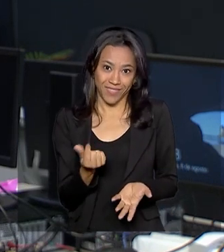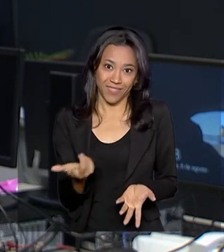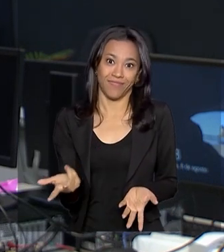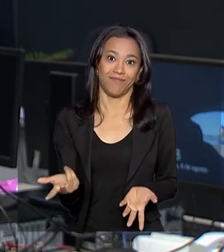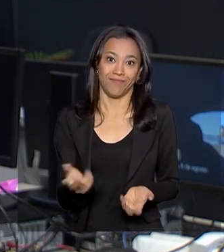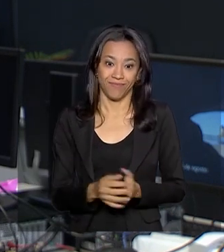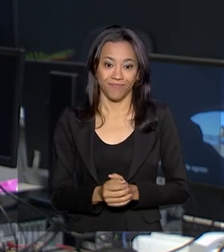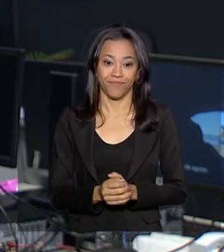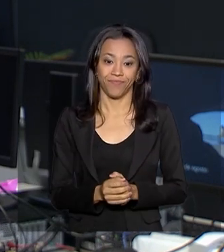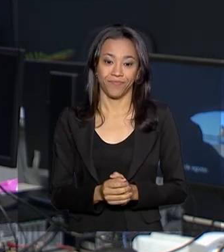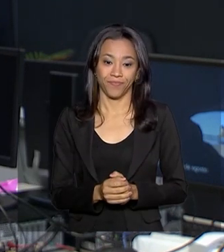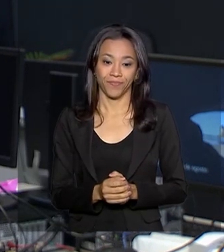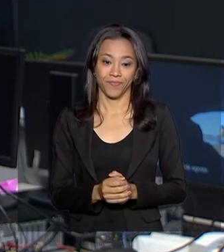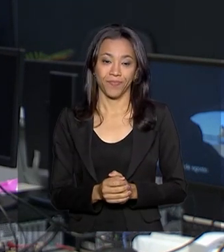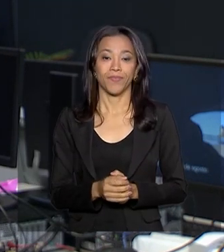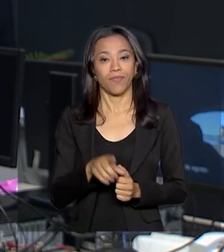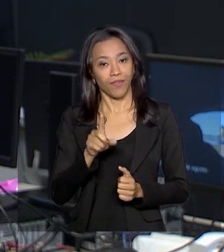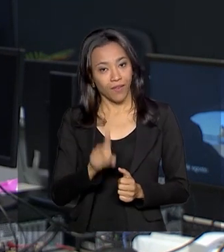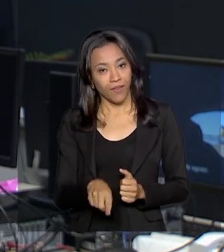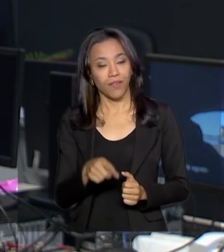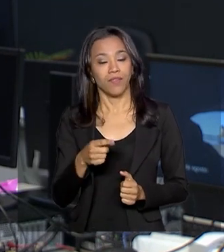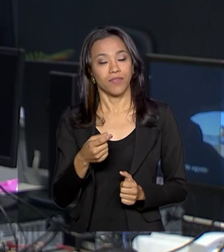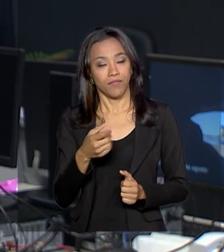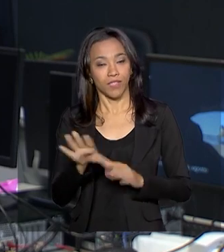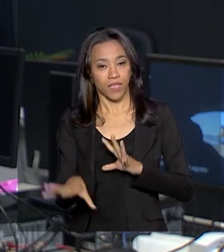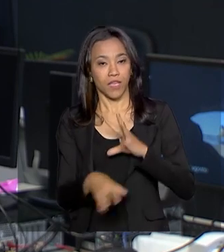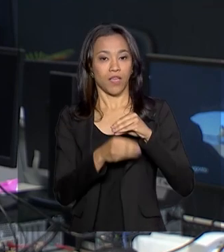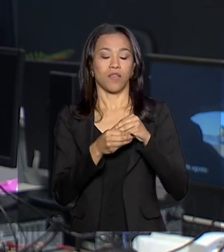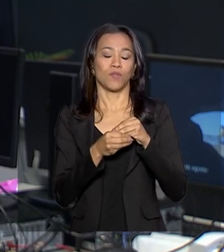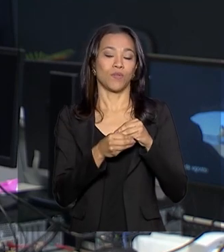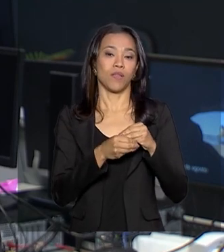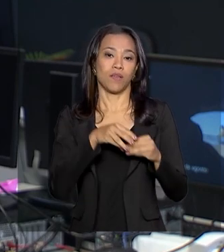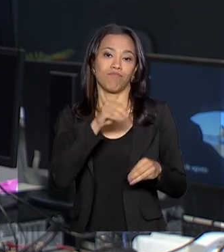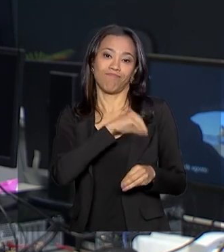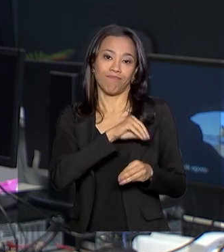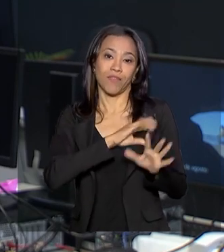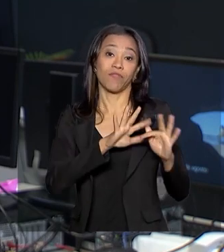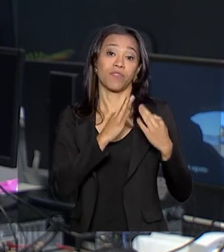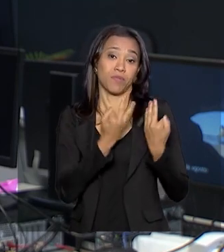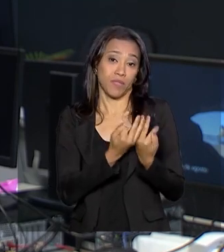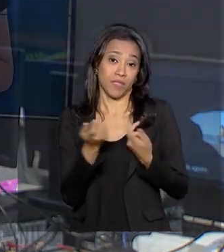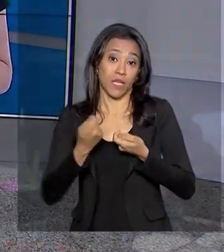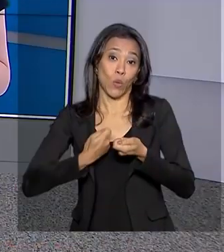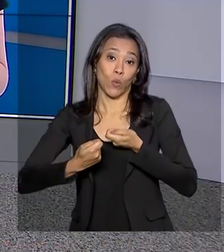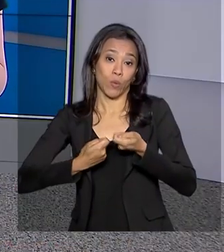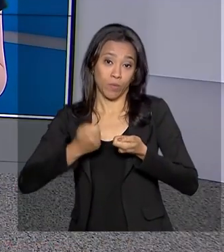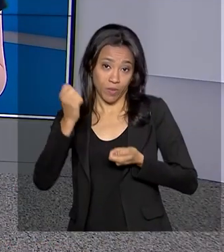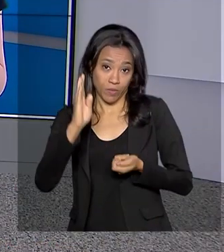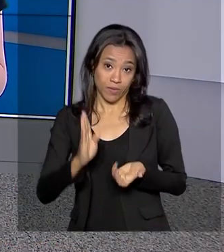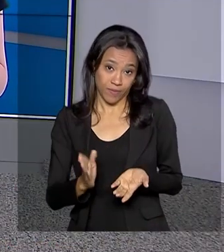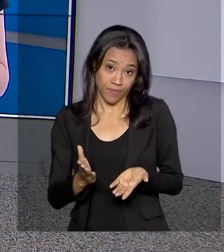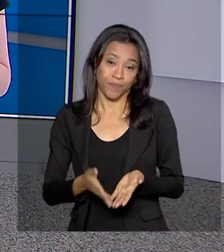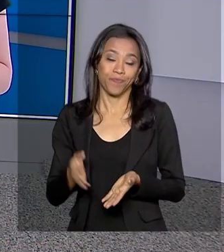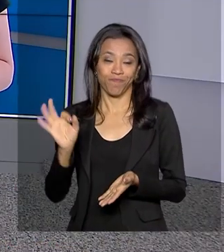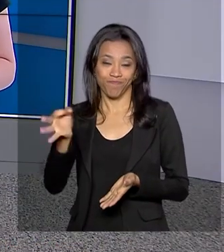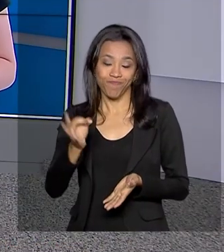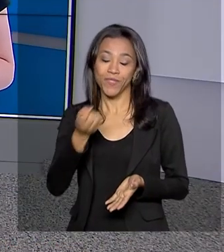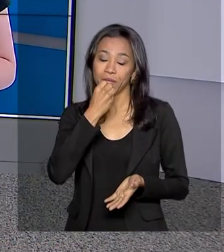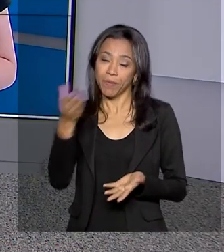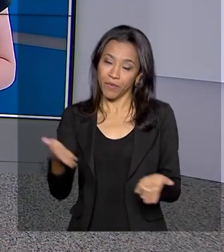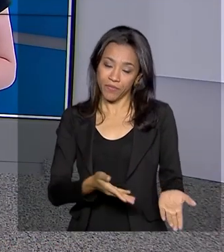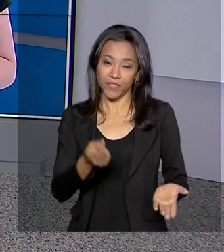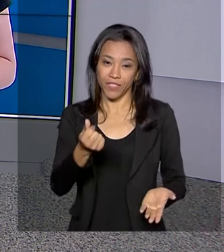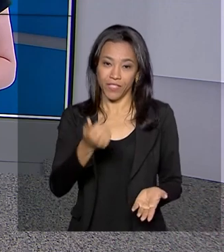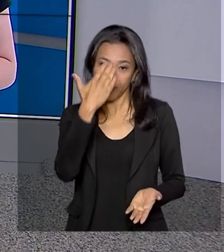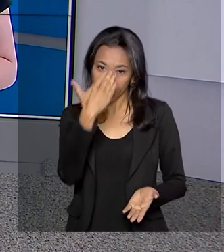um a mais aí, né, no orçamento das famílias e também na economia do país. Com certeza, Ricardo. Muito bem-vindo a esse